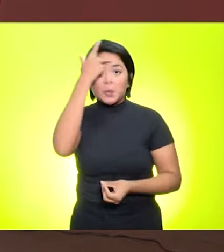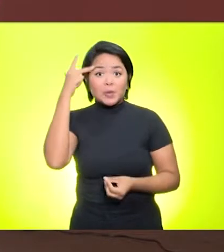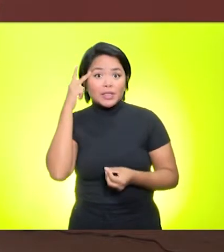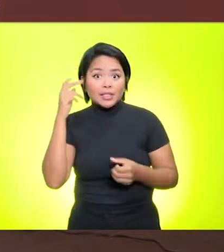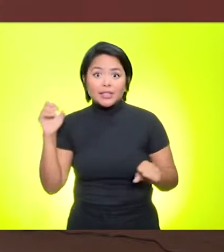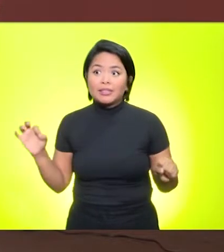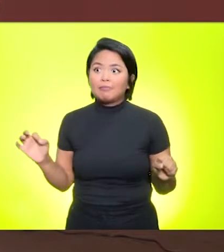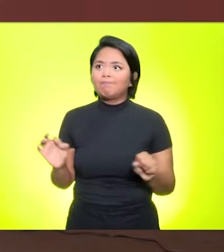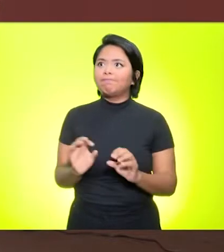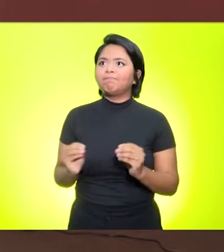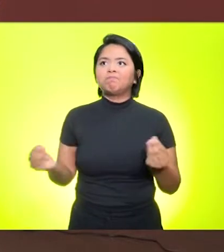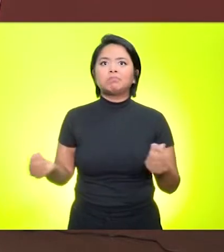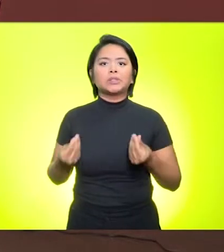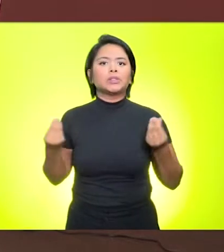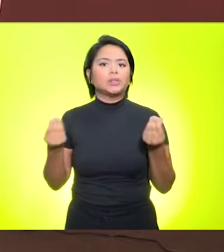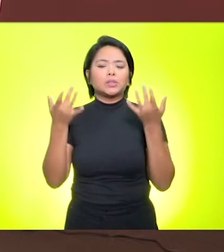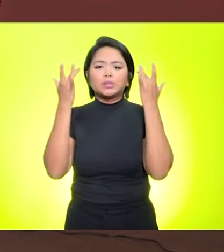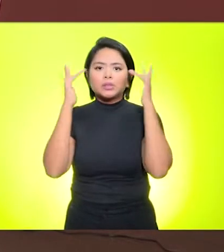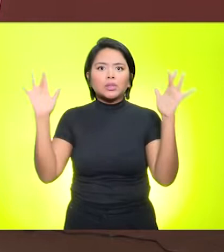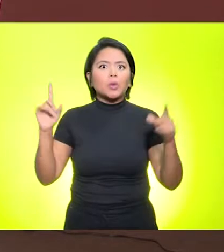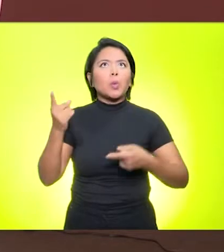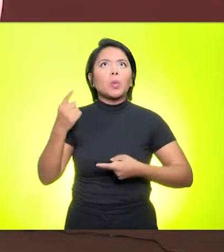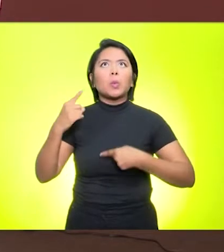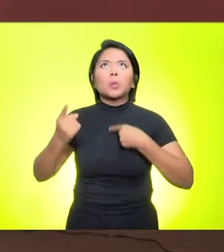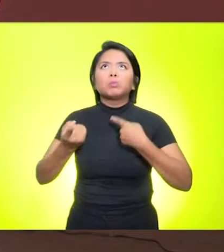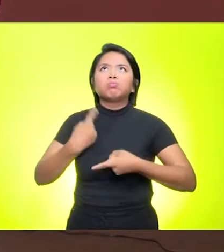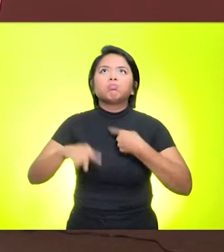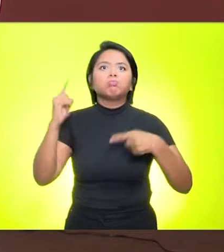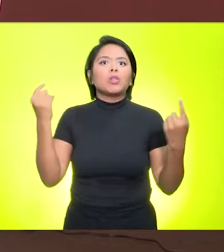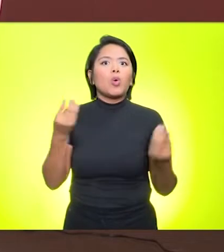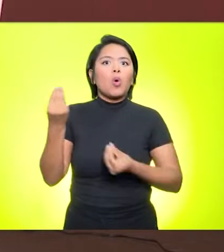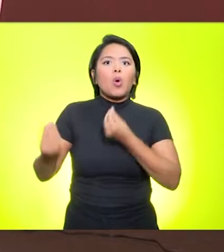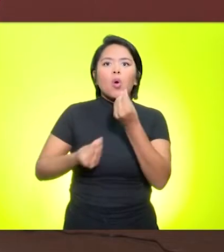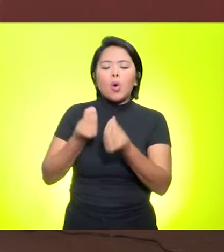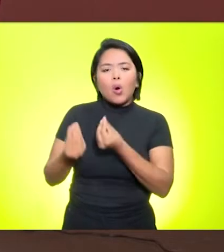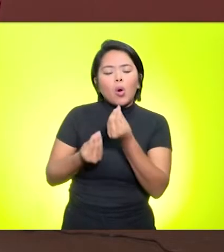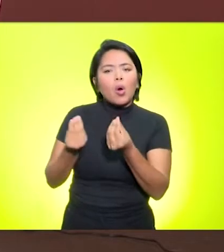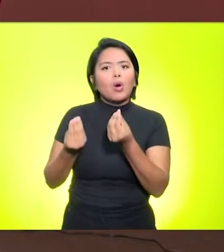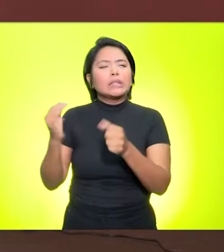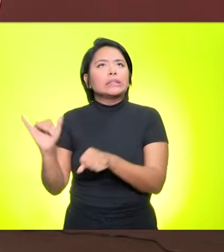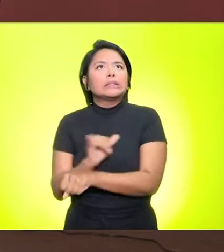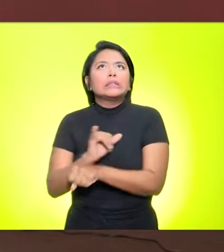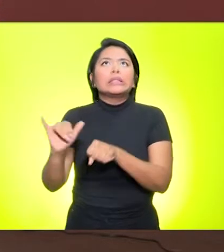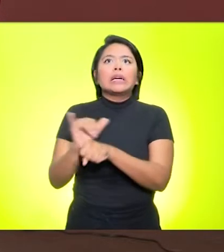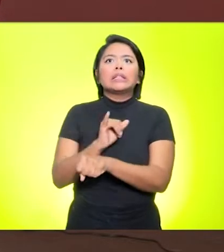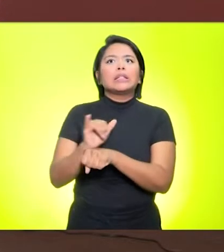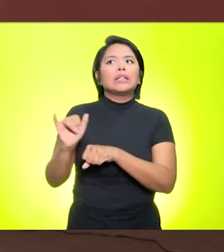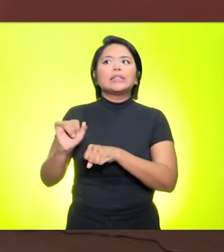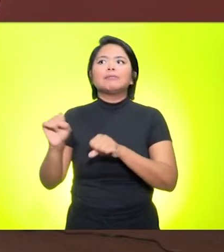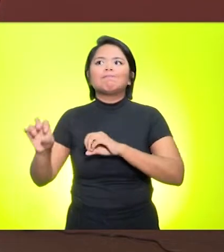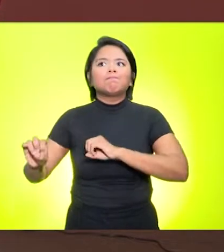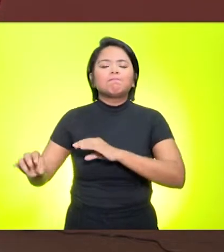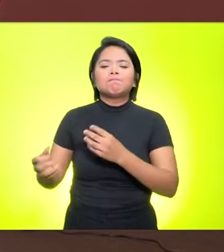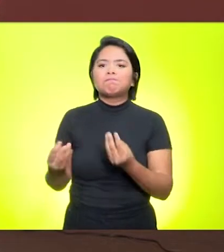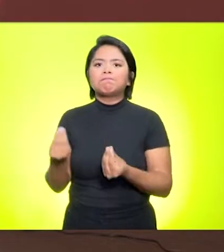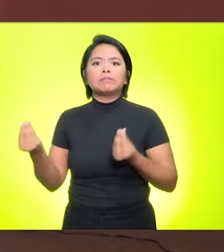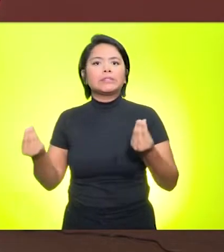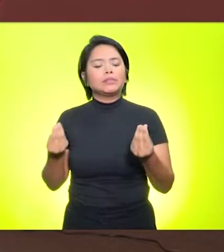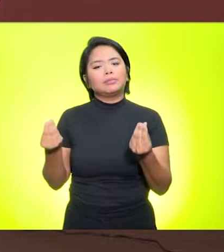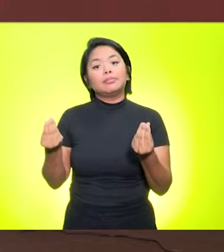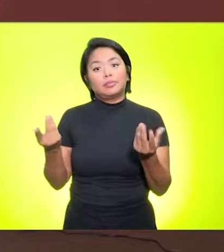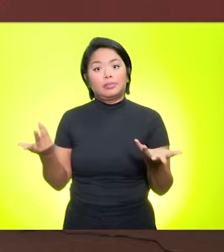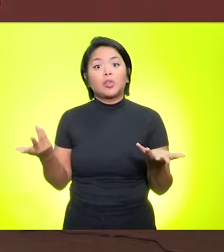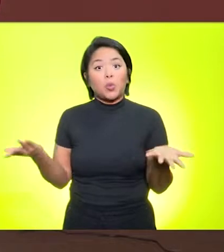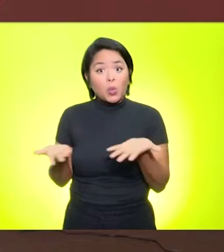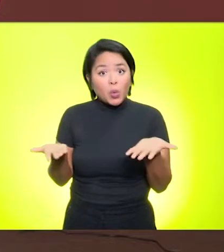estavam preparados para essa revolução na forma como eles faziam a sua ação pedagógica. E